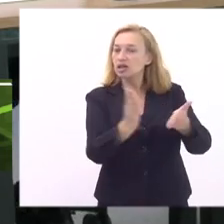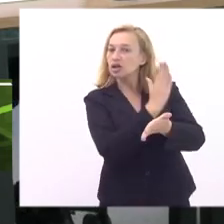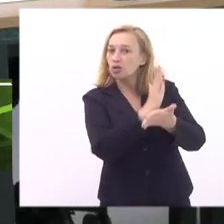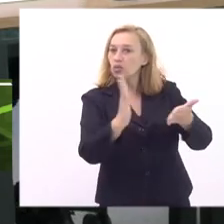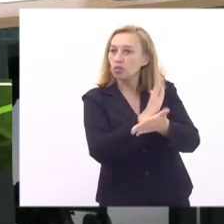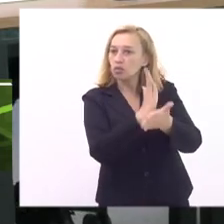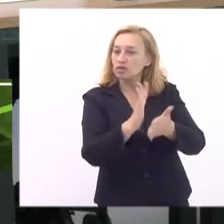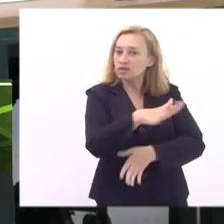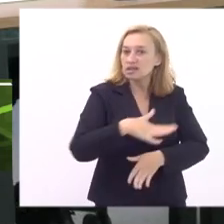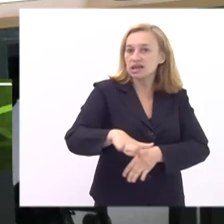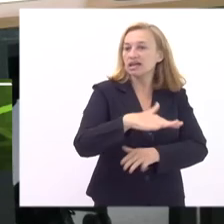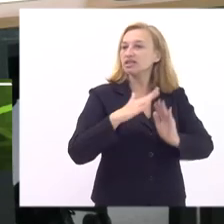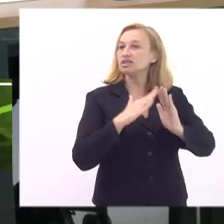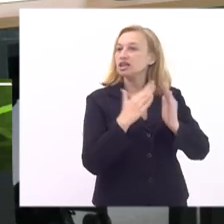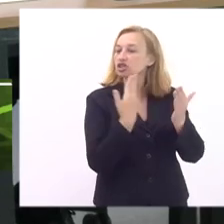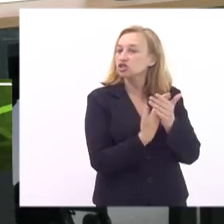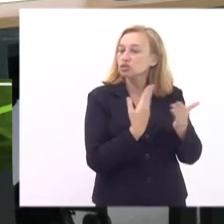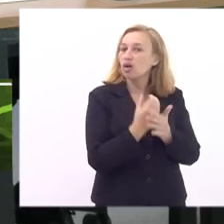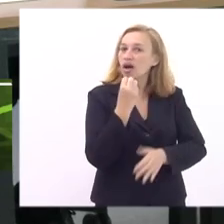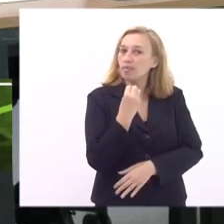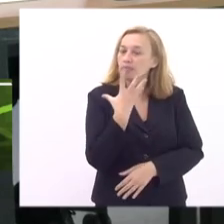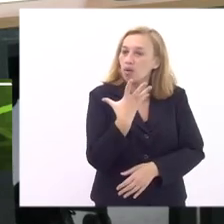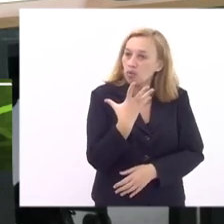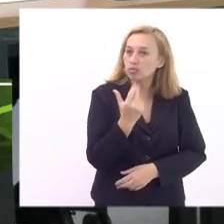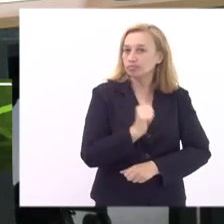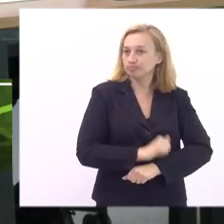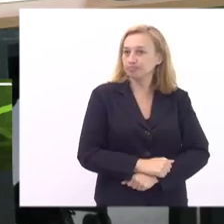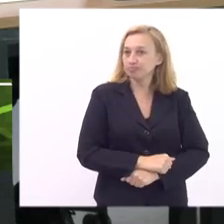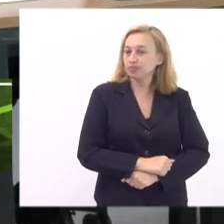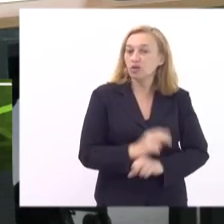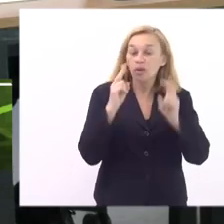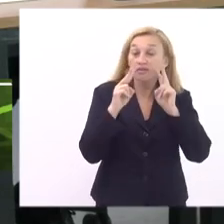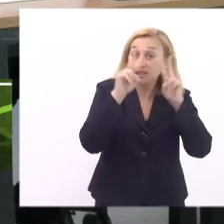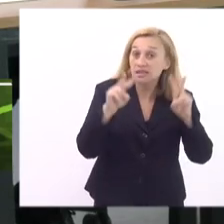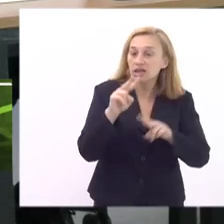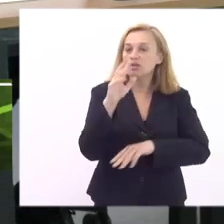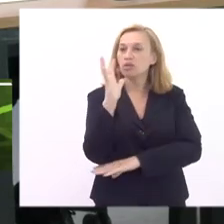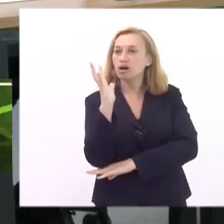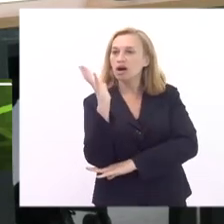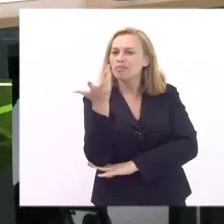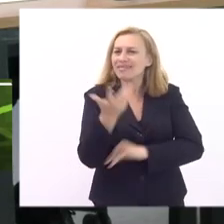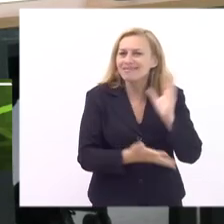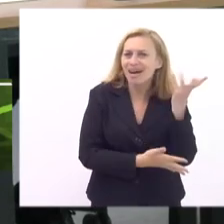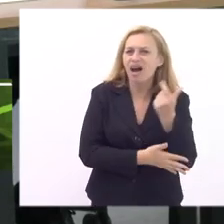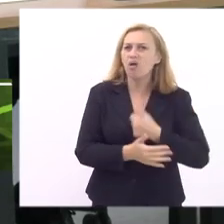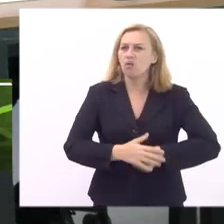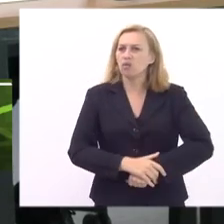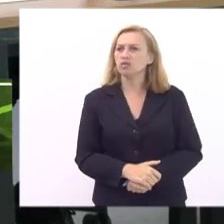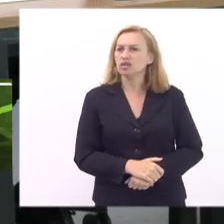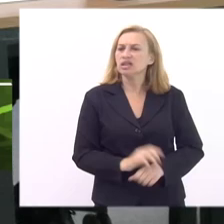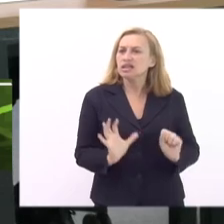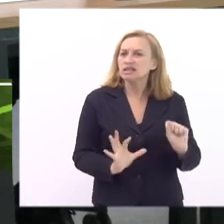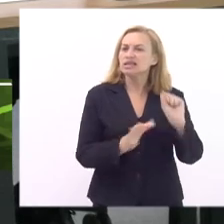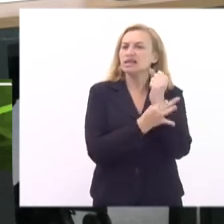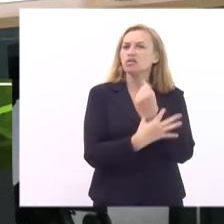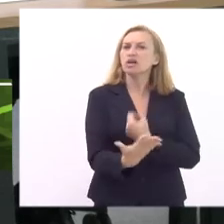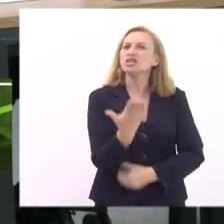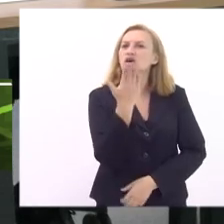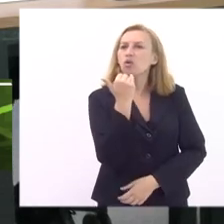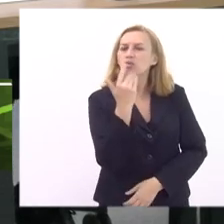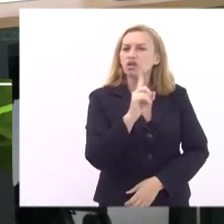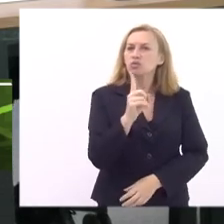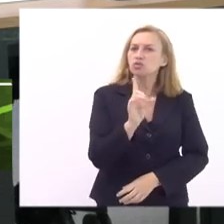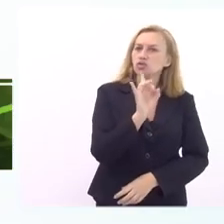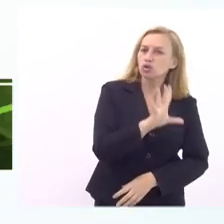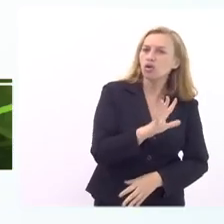eu acho que é muito bom do ponto de vista ambiental do ponto de vista da segurança alimentar pensando não só na